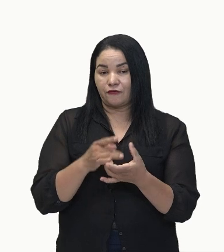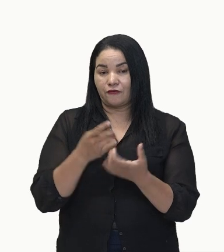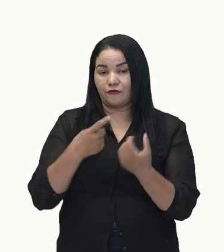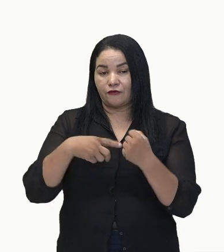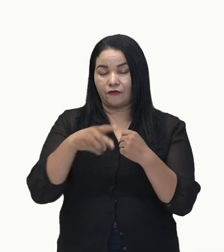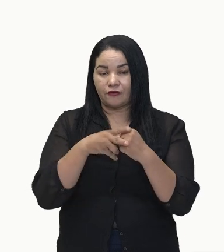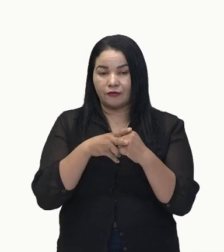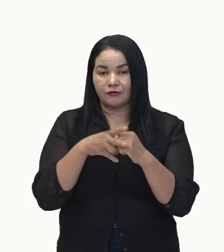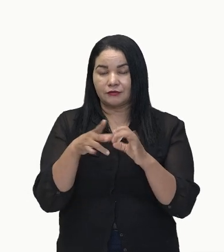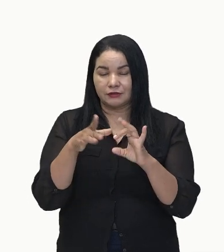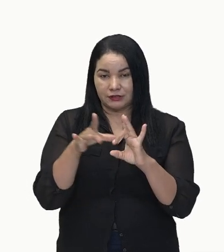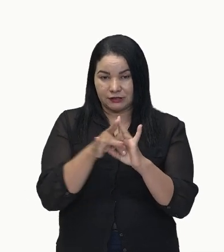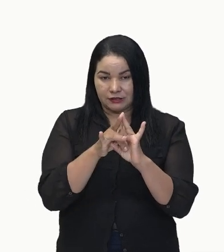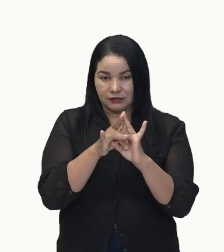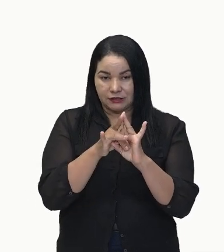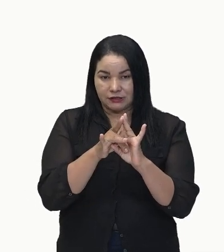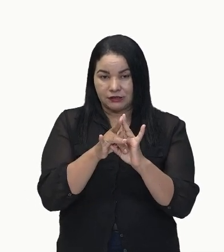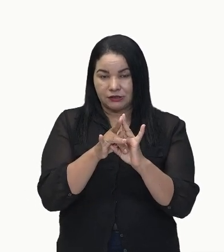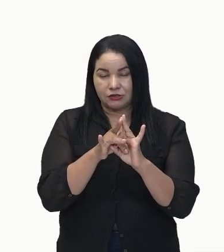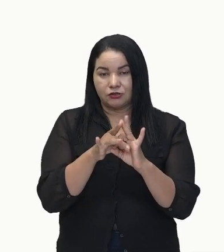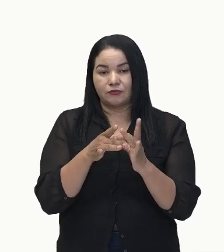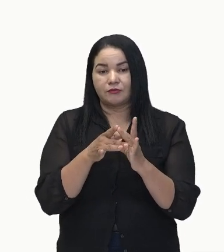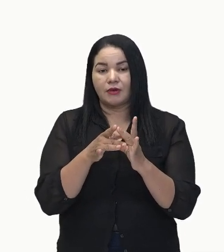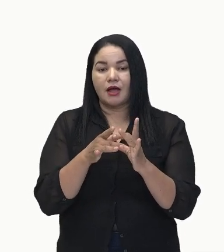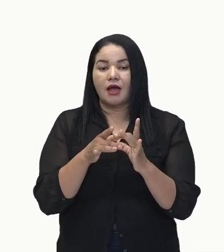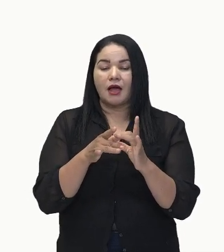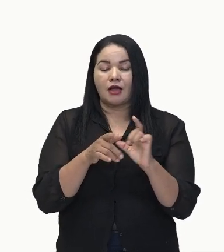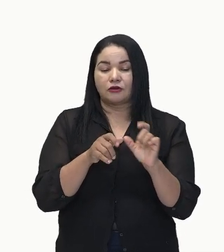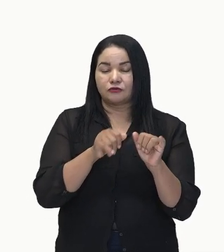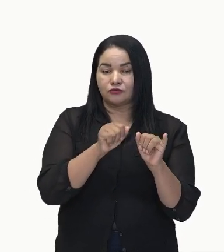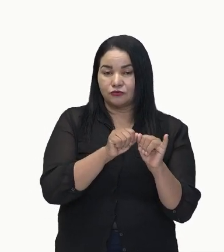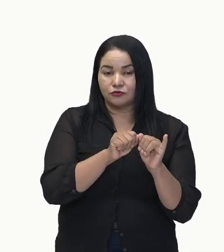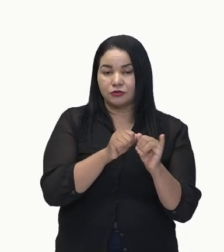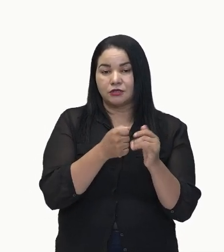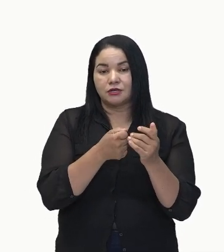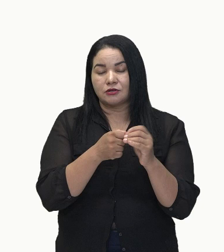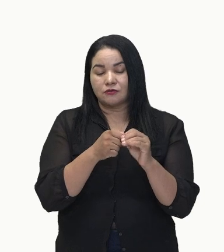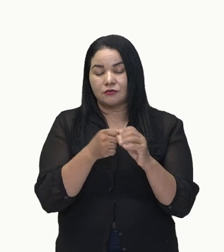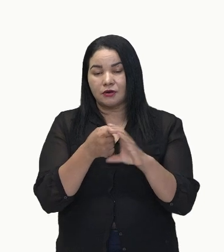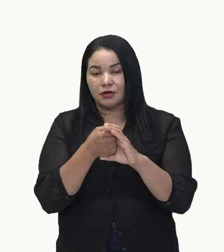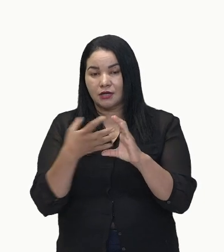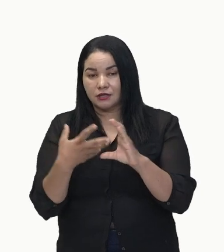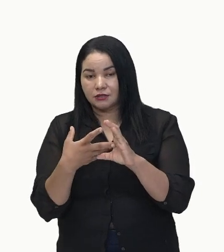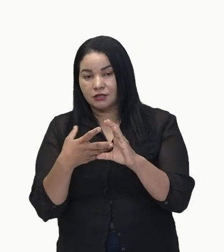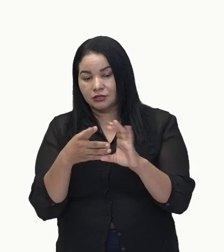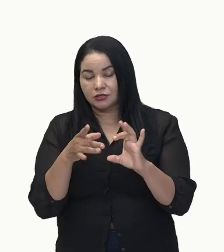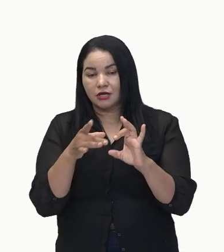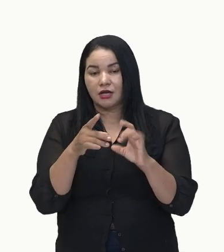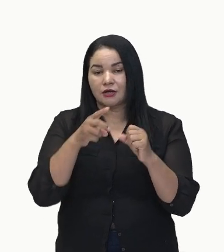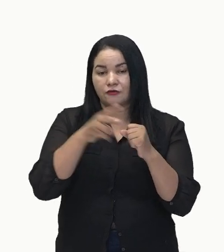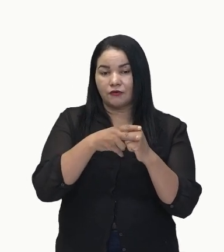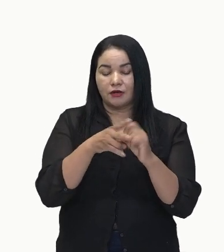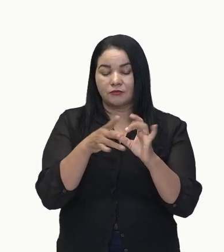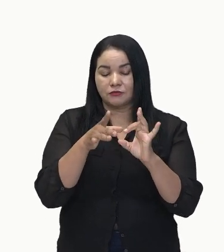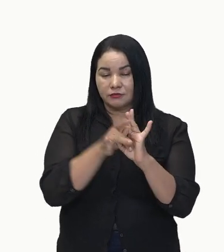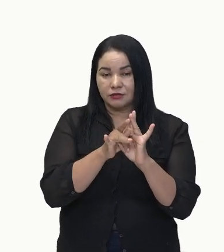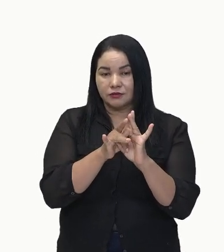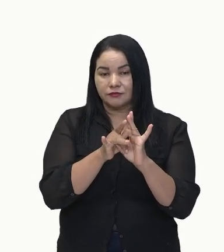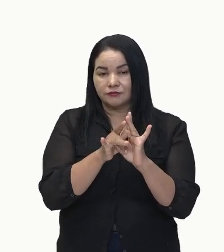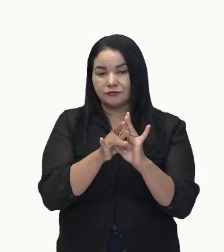Ligando o sujeito a essas características. Aqui, ó. A essas características. Ó.